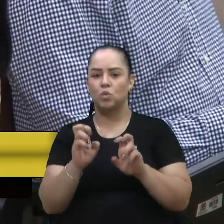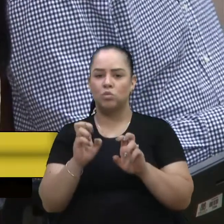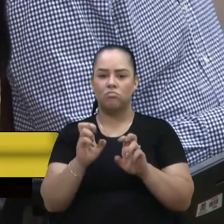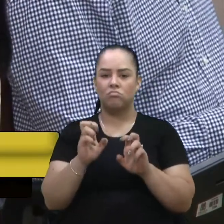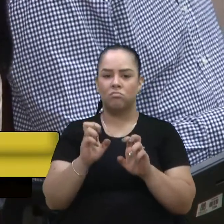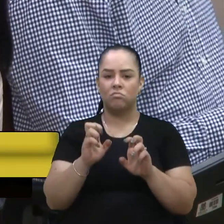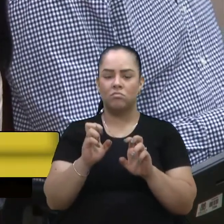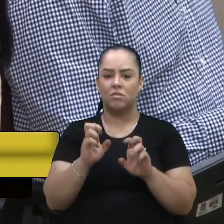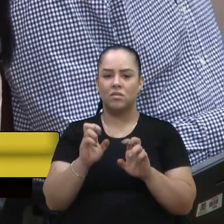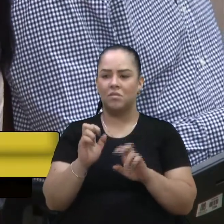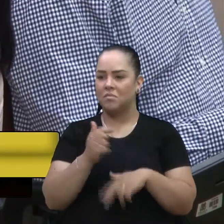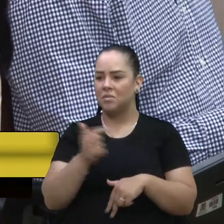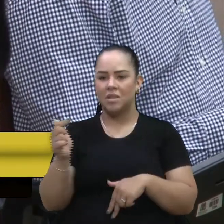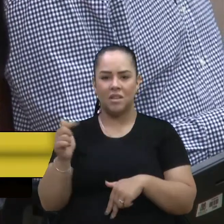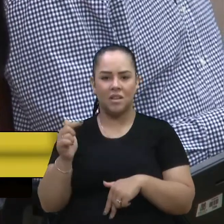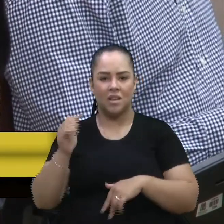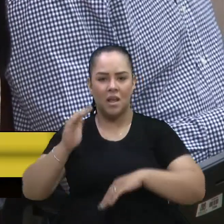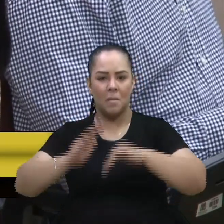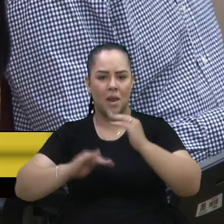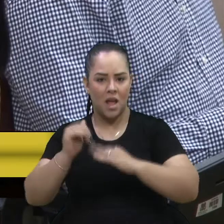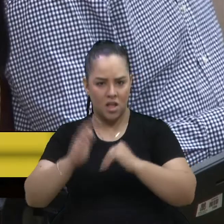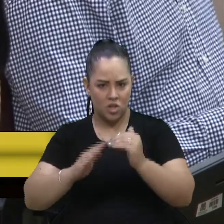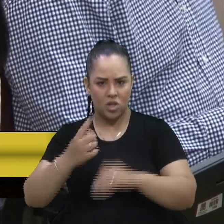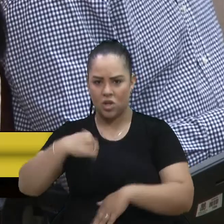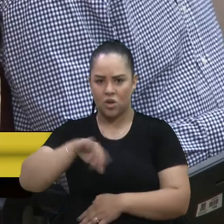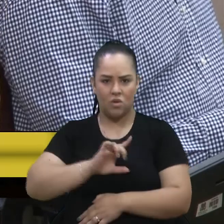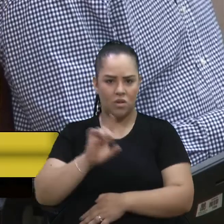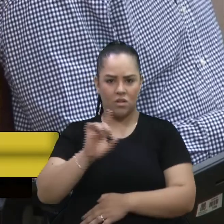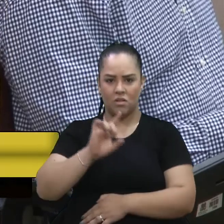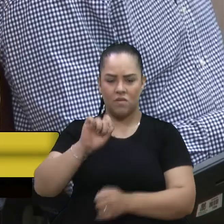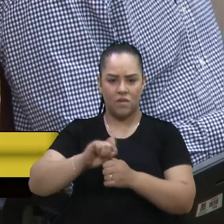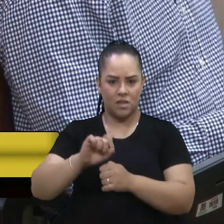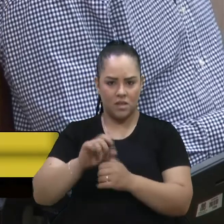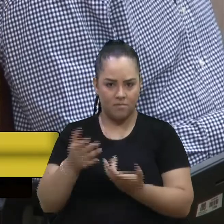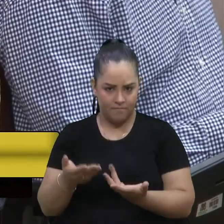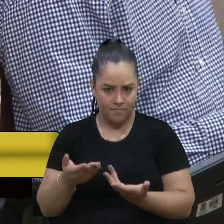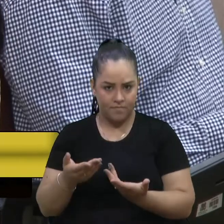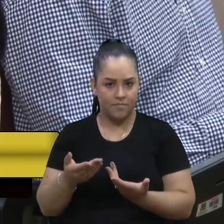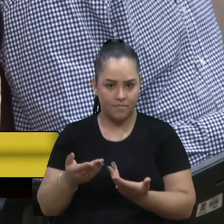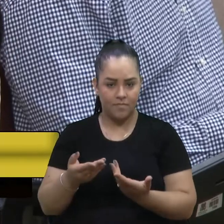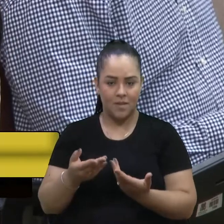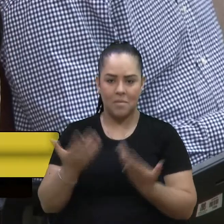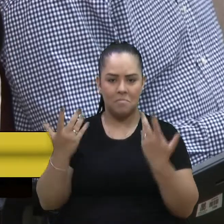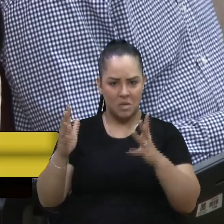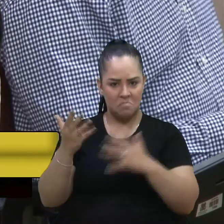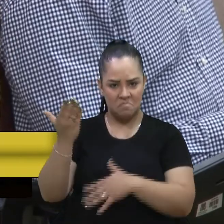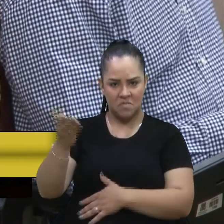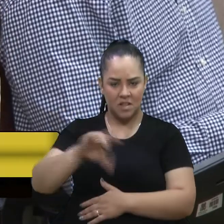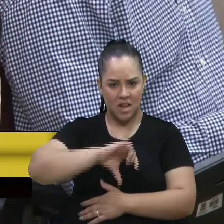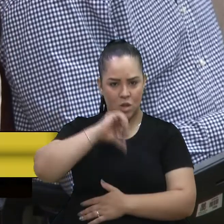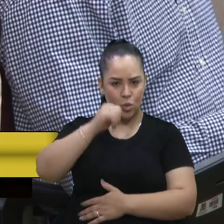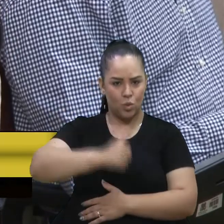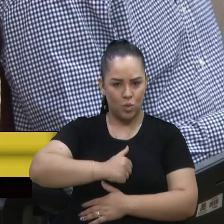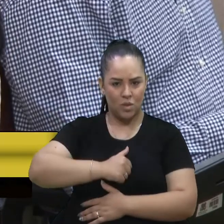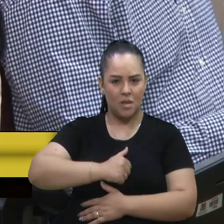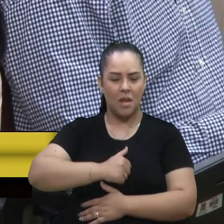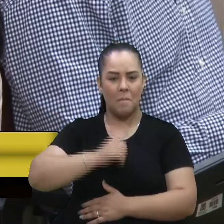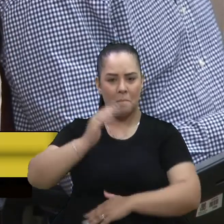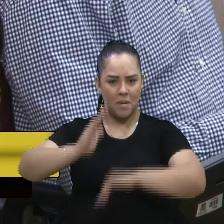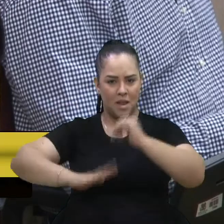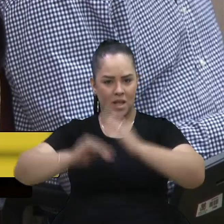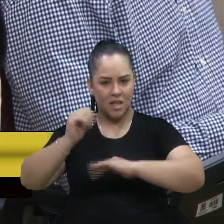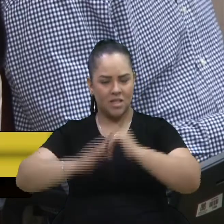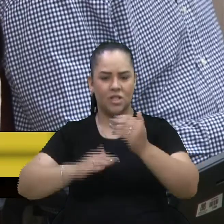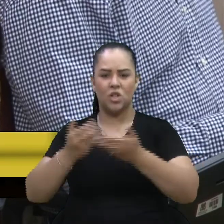mas não praticamos o que a gente fala então eu quero lhe parabenizar pelas suas atitudes na prática esse